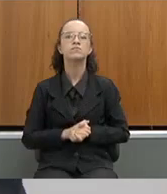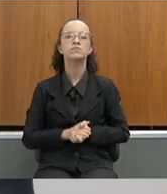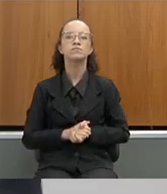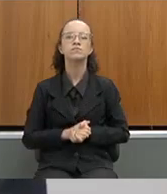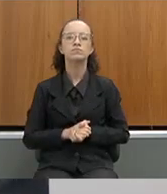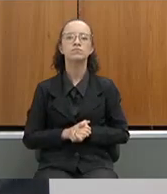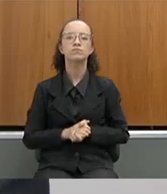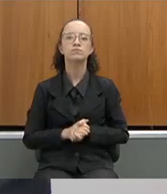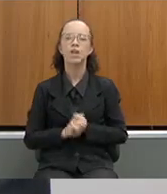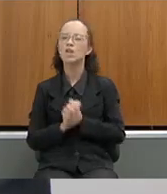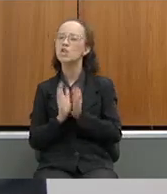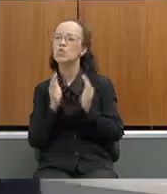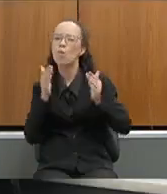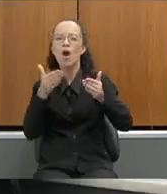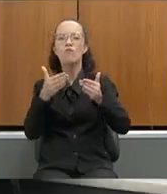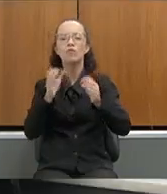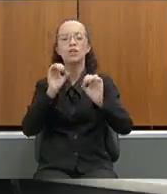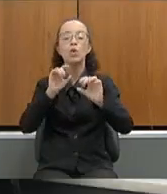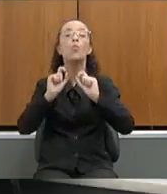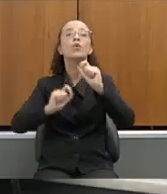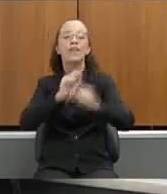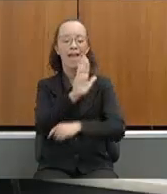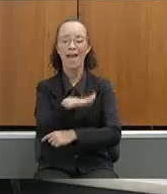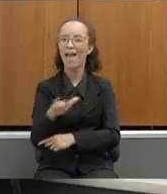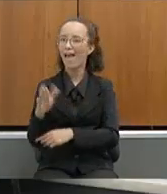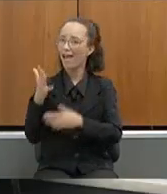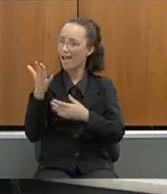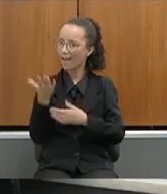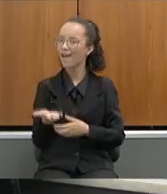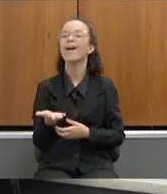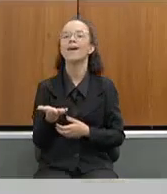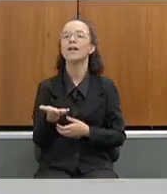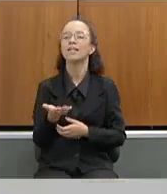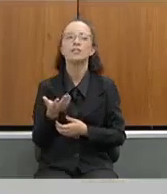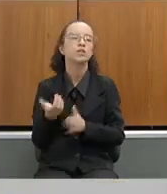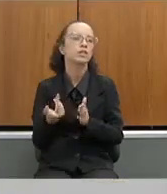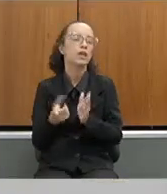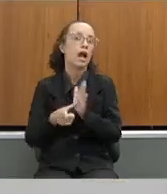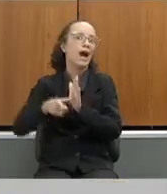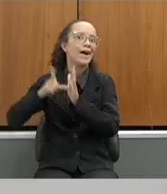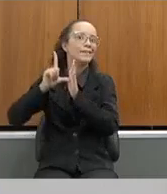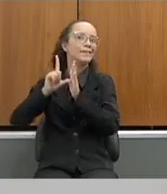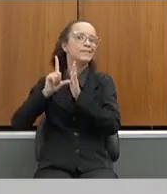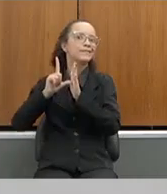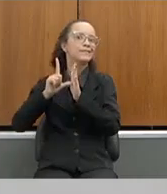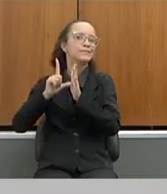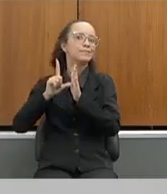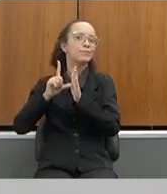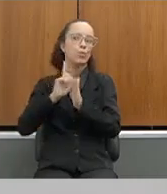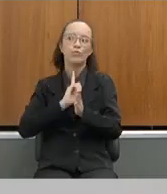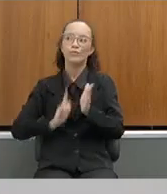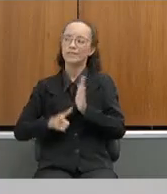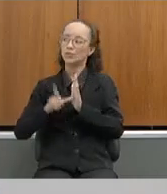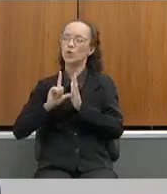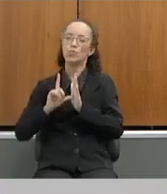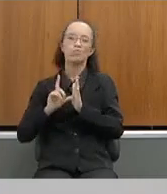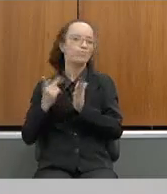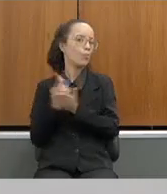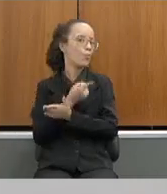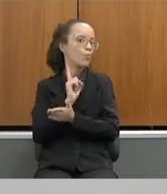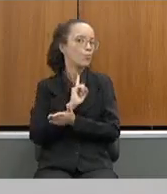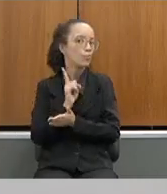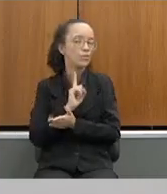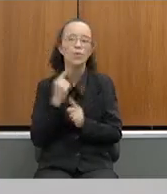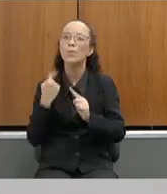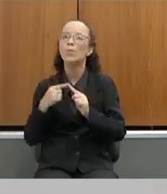alvo da educação que são as crianças. O que não acontecia no governo anterior, porque em outras